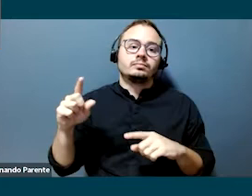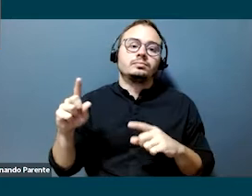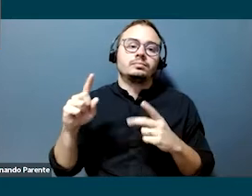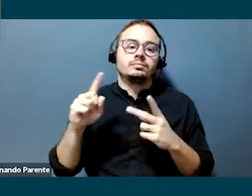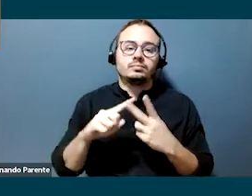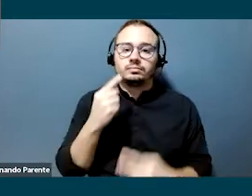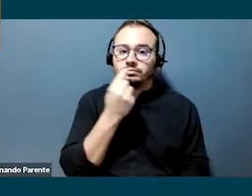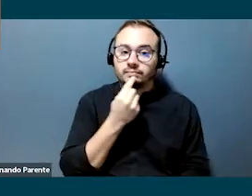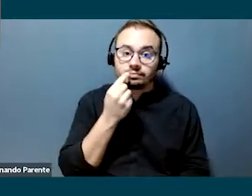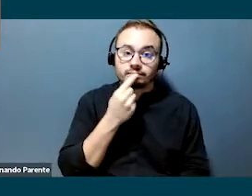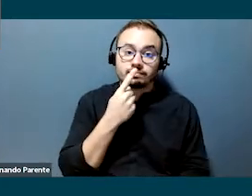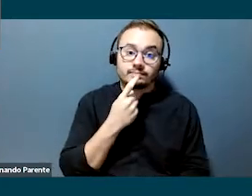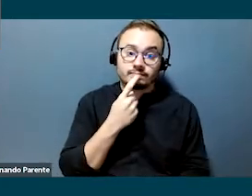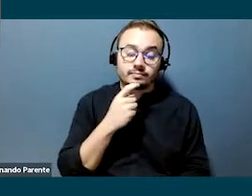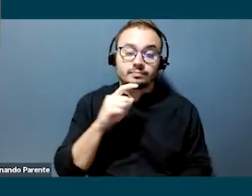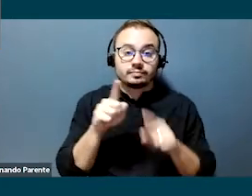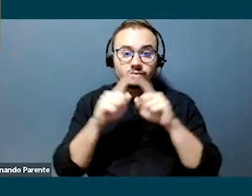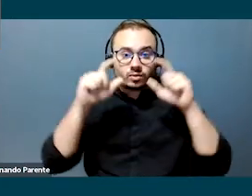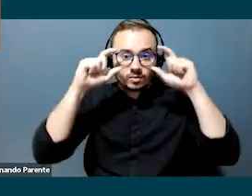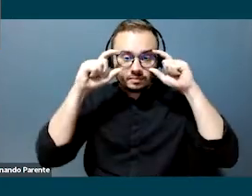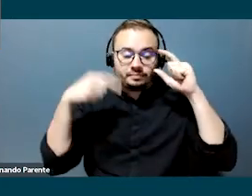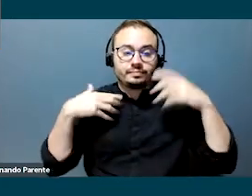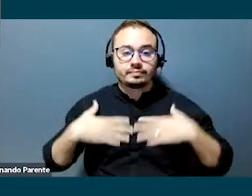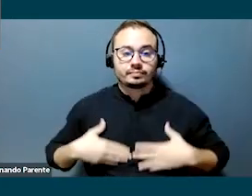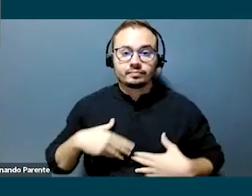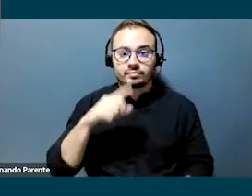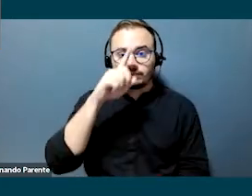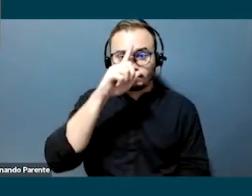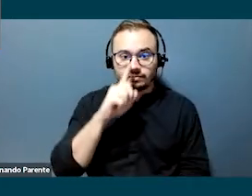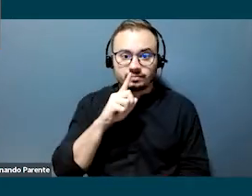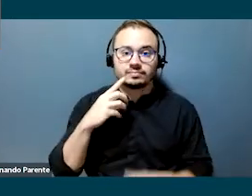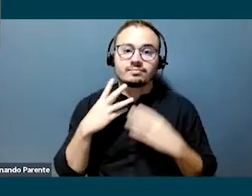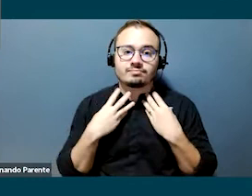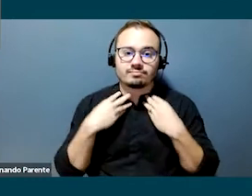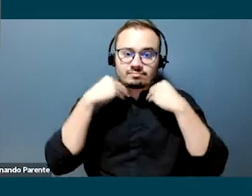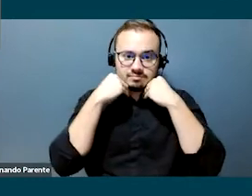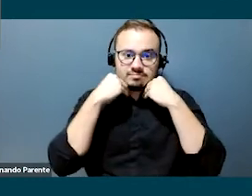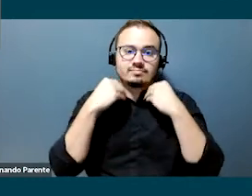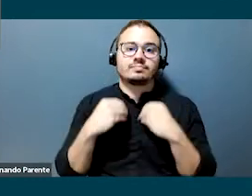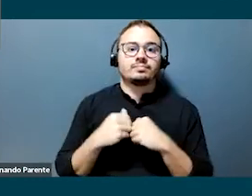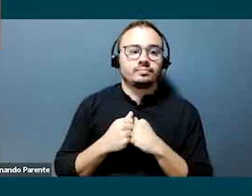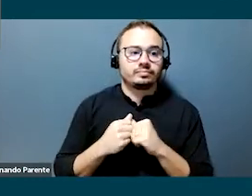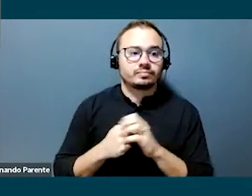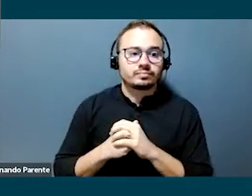uso óculos, tomo de batom vermelho e uma blusa de frio amarela, gola alta.